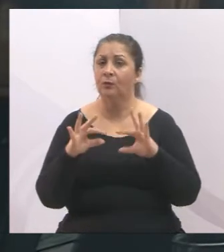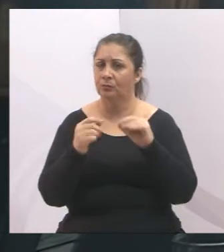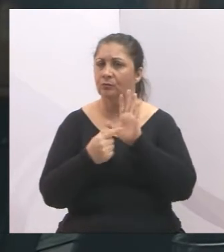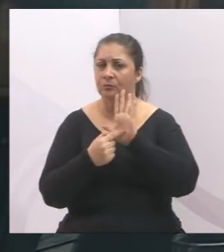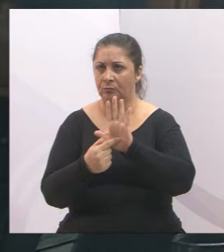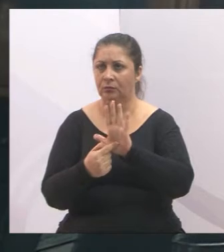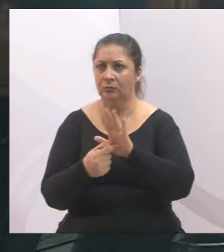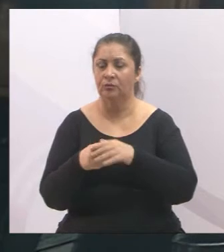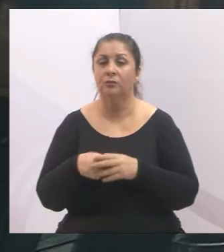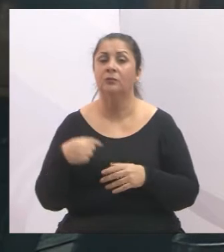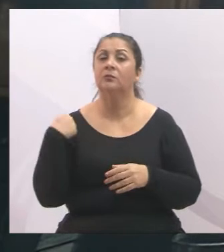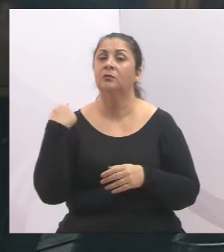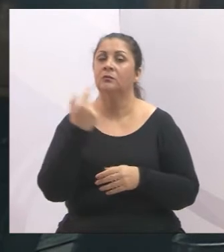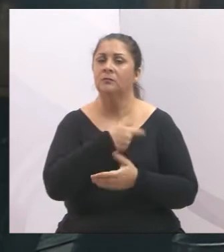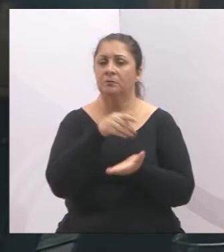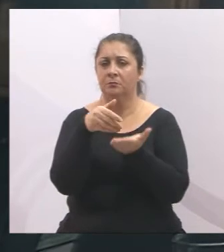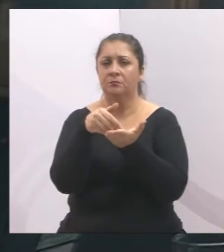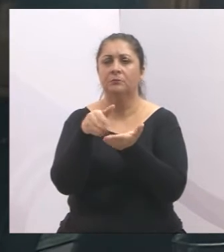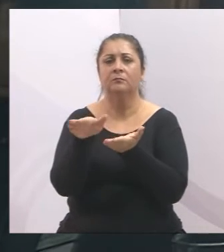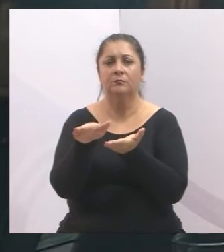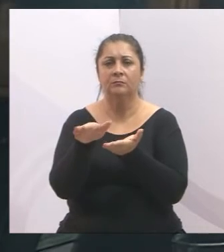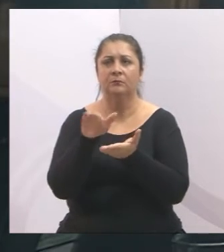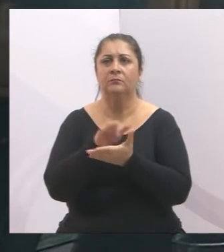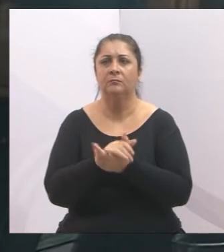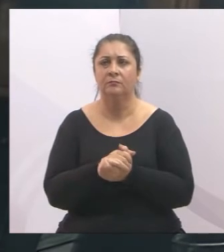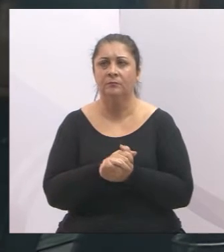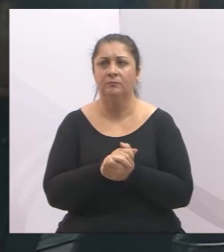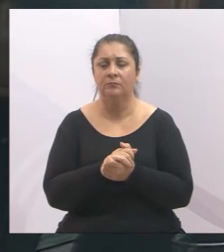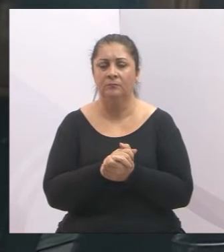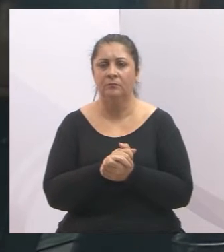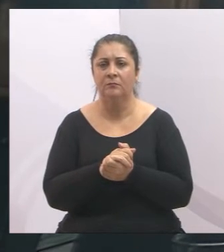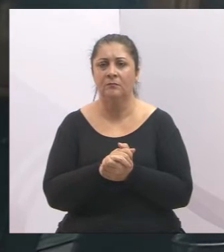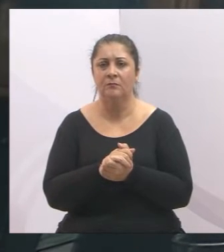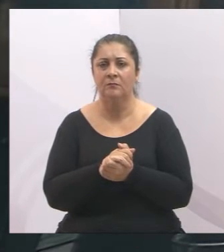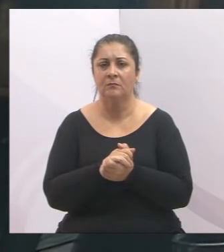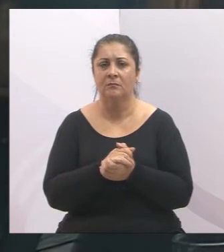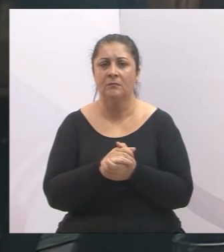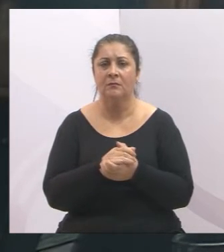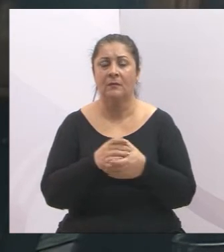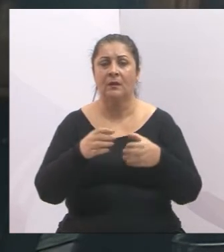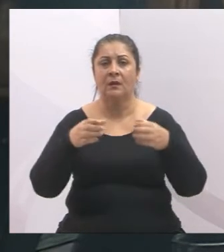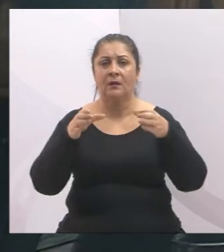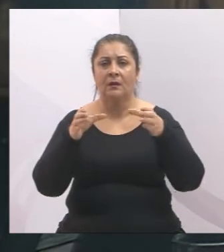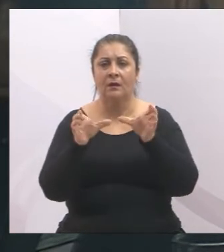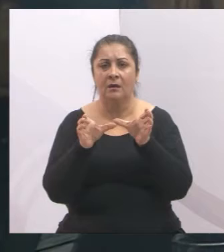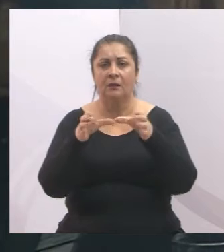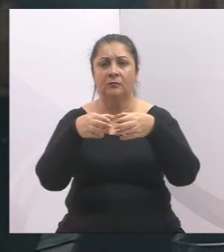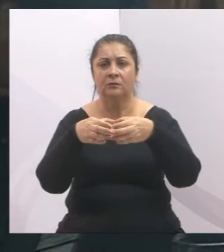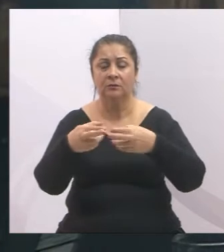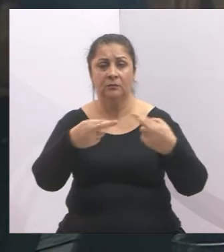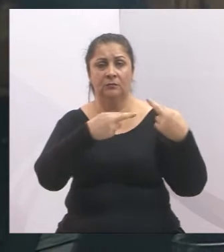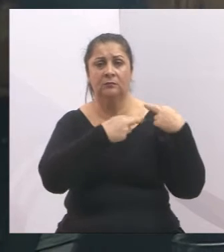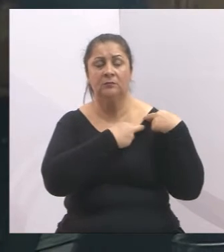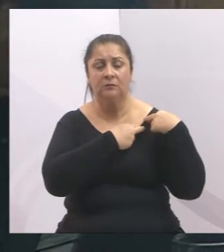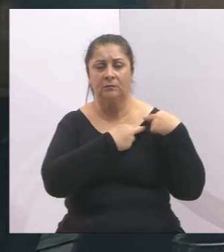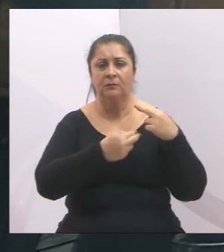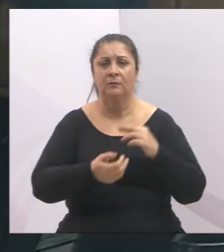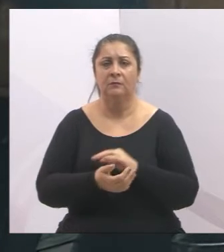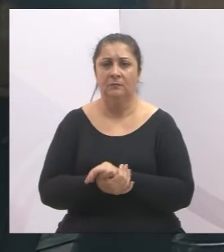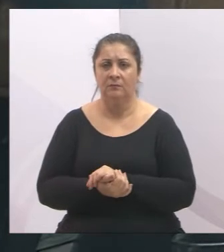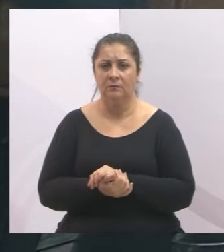vamos encaminhar, encaminhar aos órgãos e às instituições responsáveis